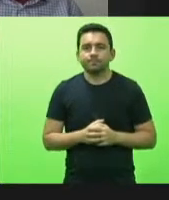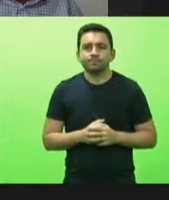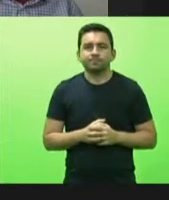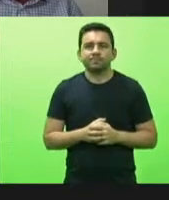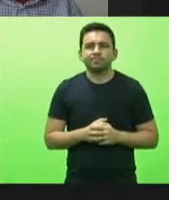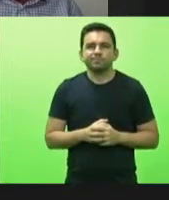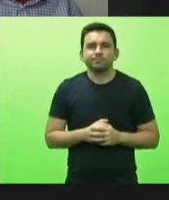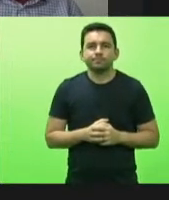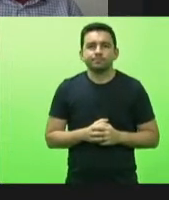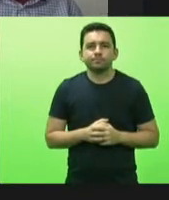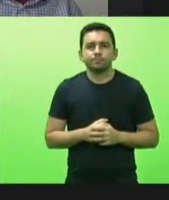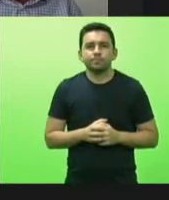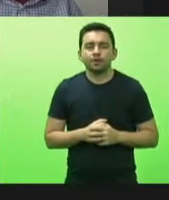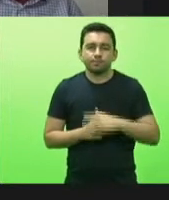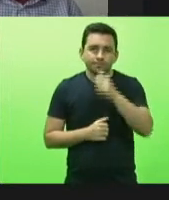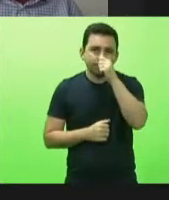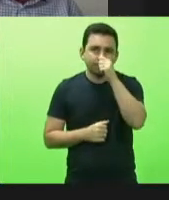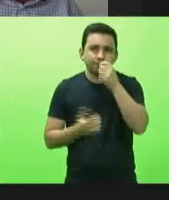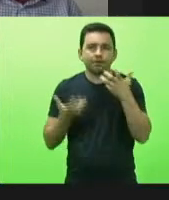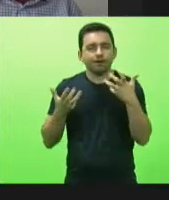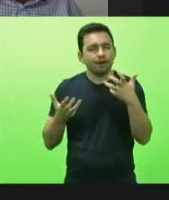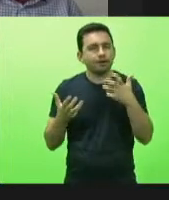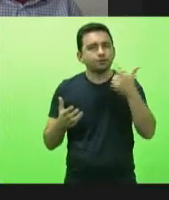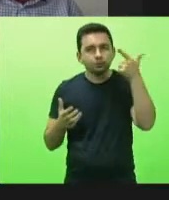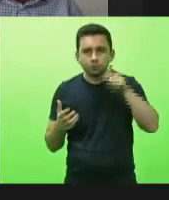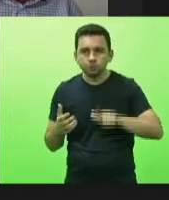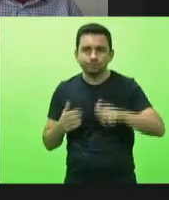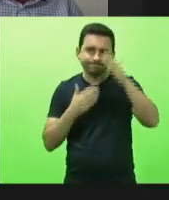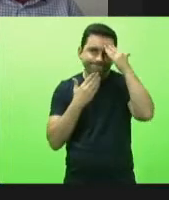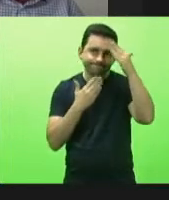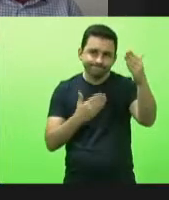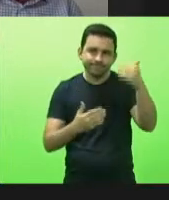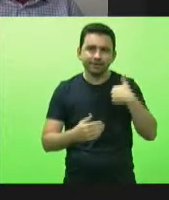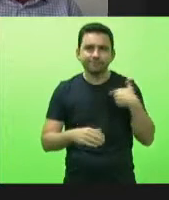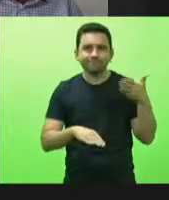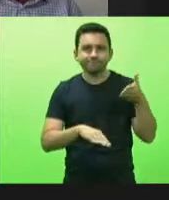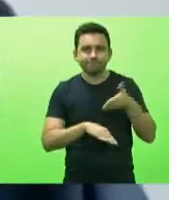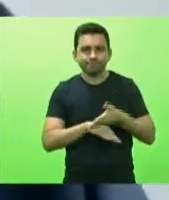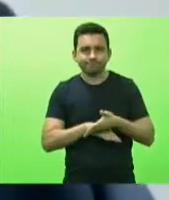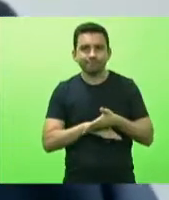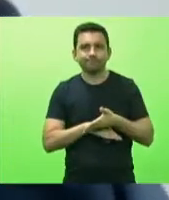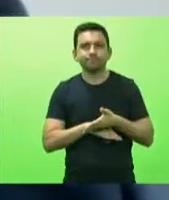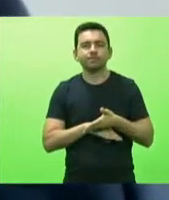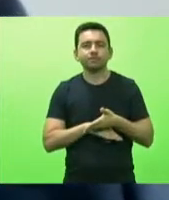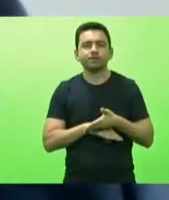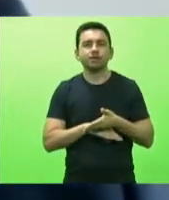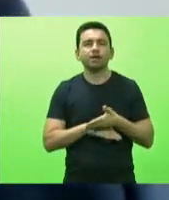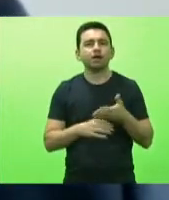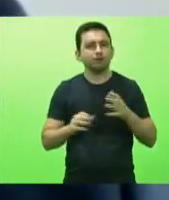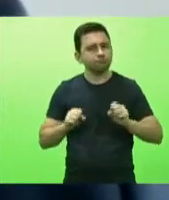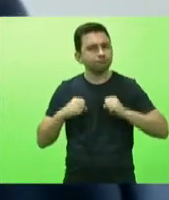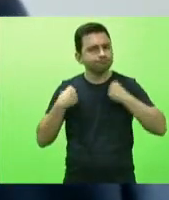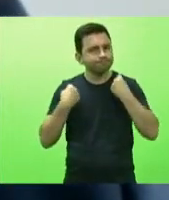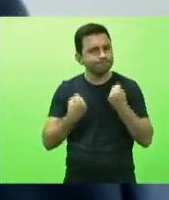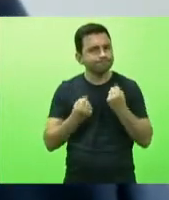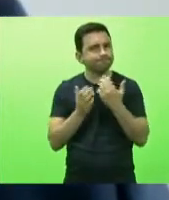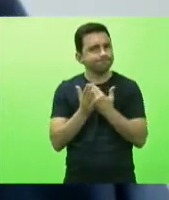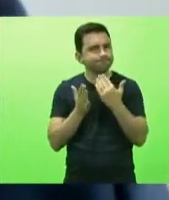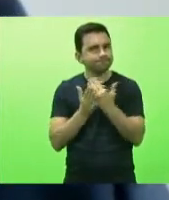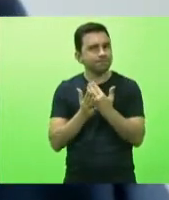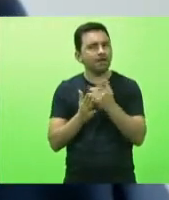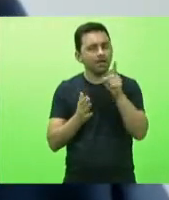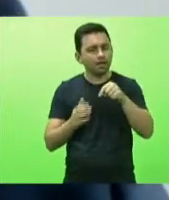deputado João Amin eu quero mais uma vez agradecer essa oportunidade de estarmos aqui eu preciso reforçar que a vacina é um